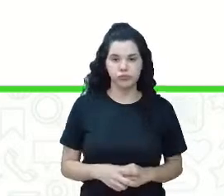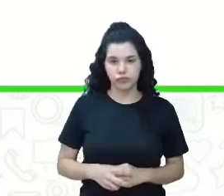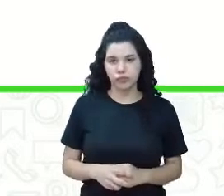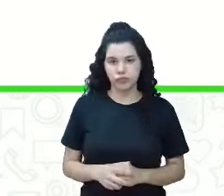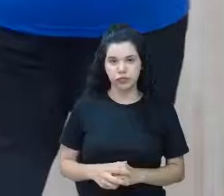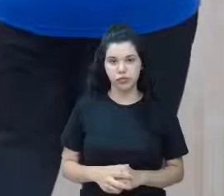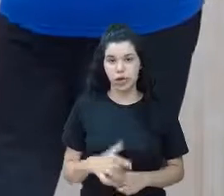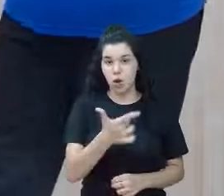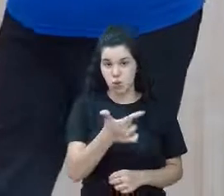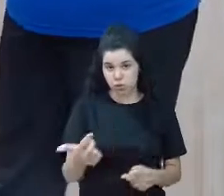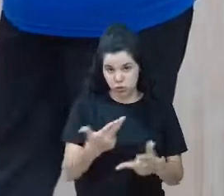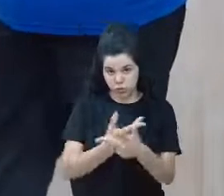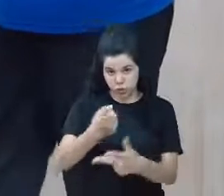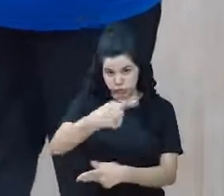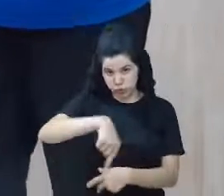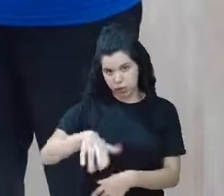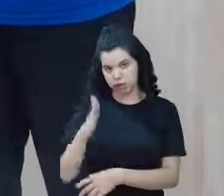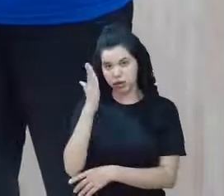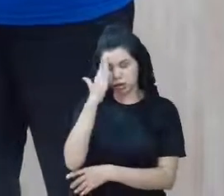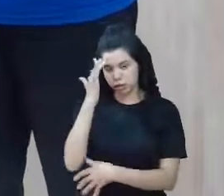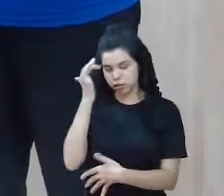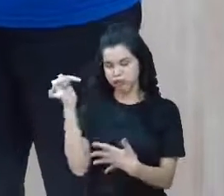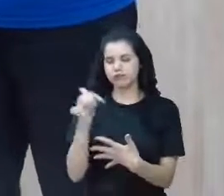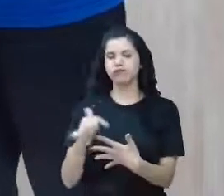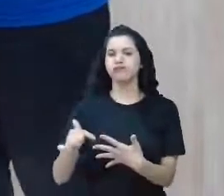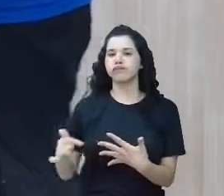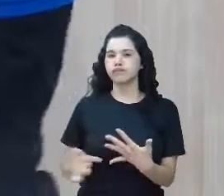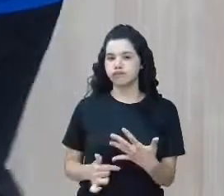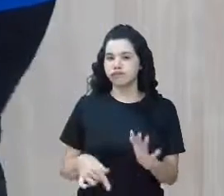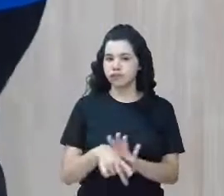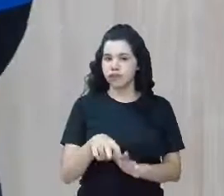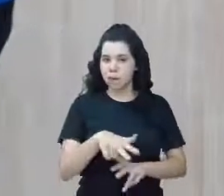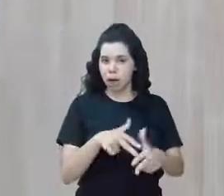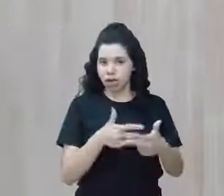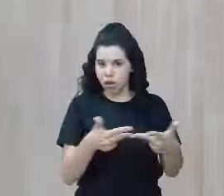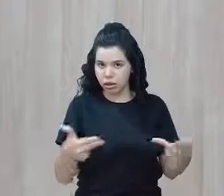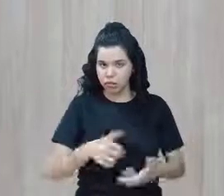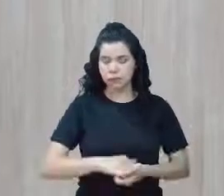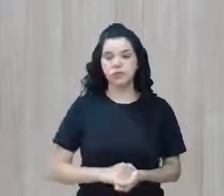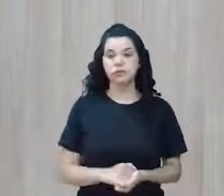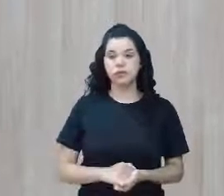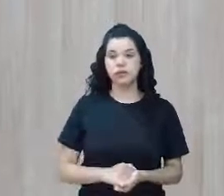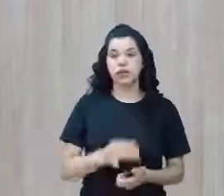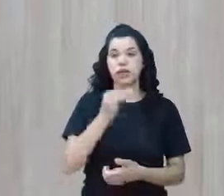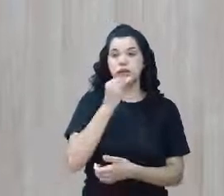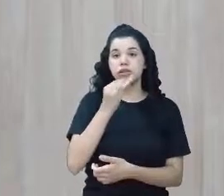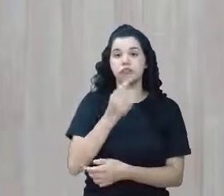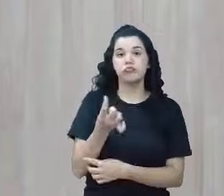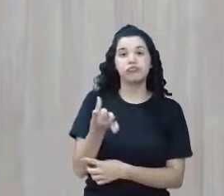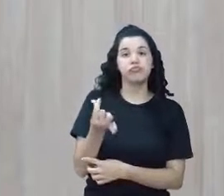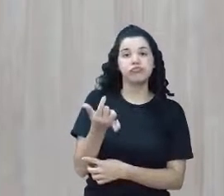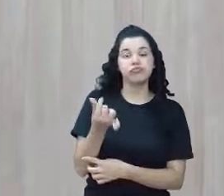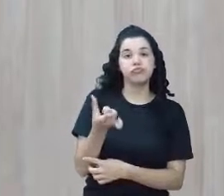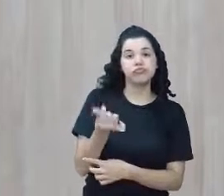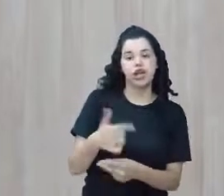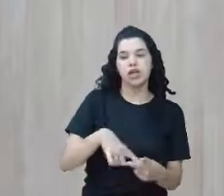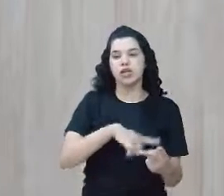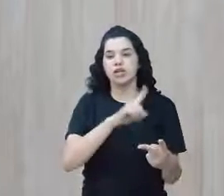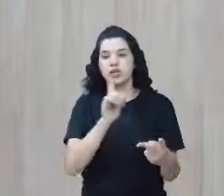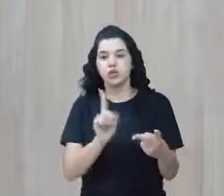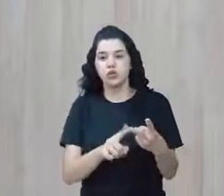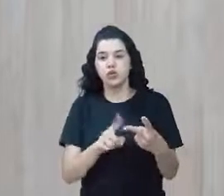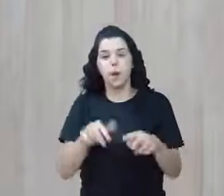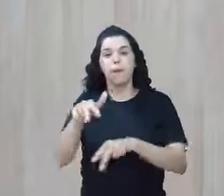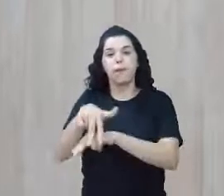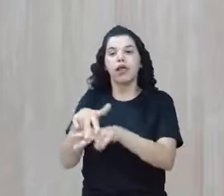coisa que você precisa observar na classificação dos materiais. A questão dos valores, o preço, o